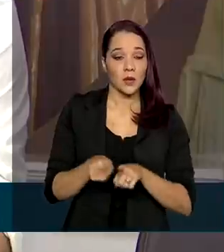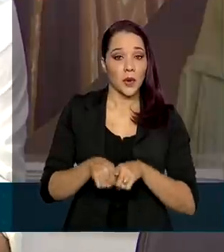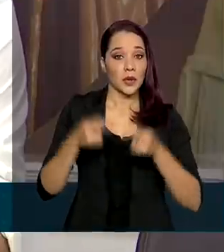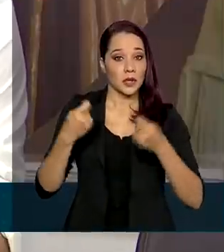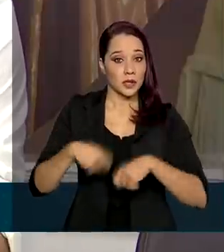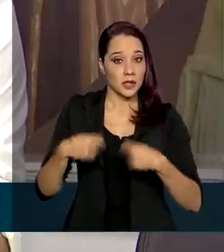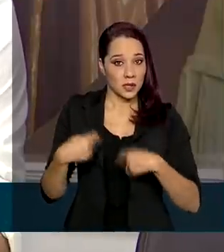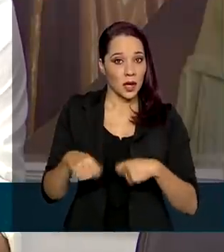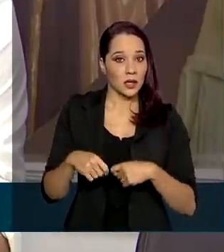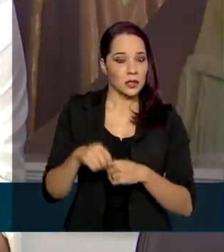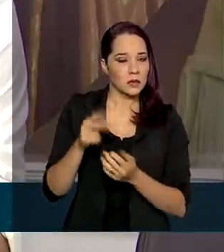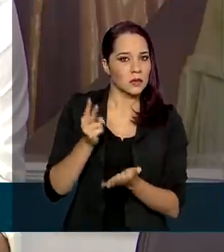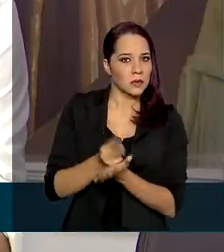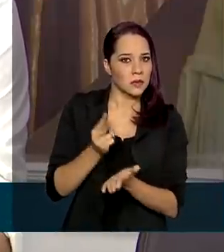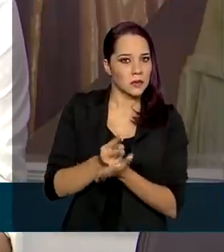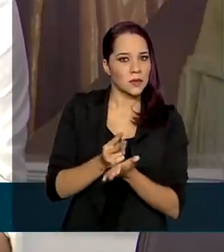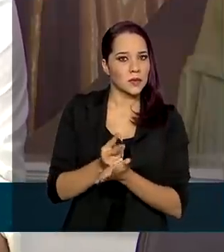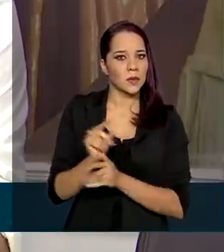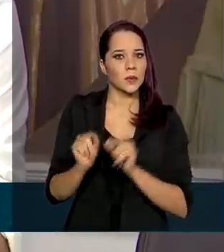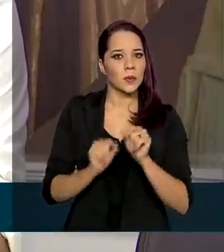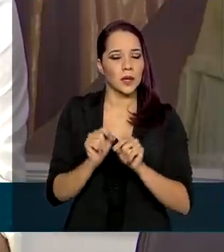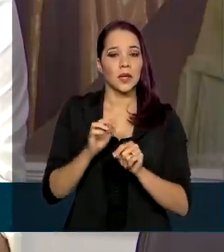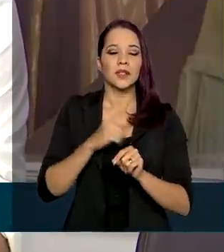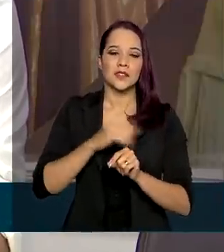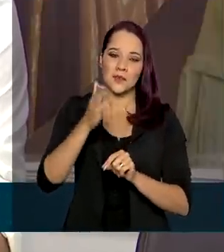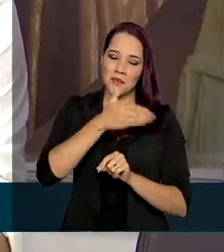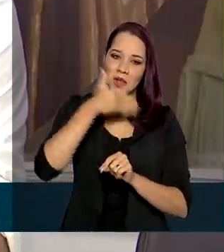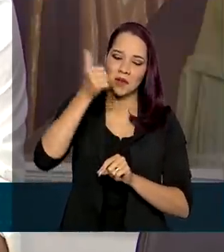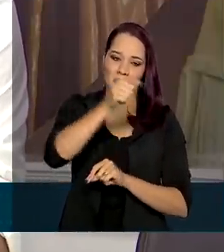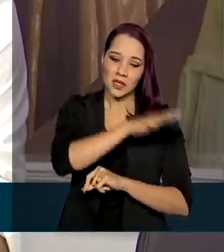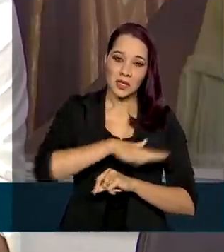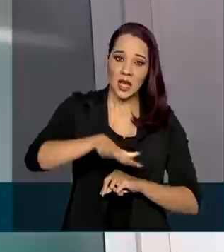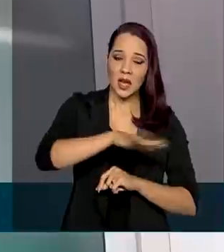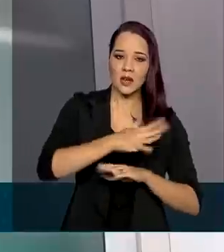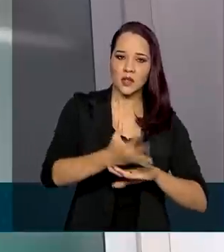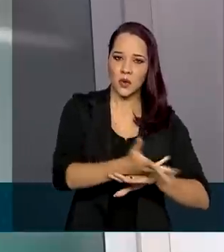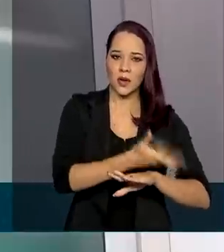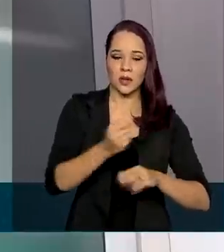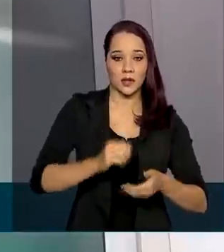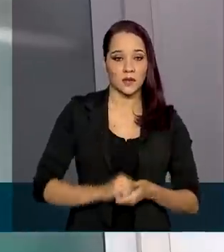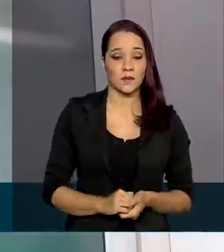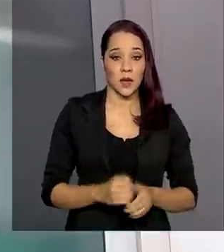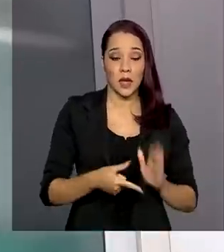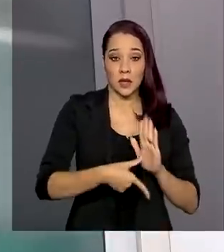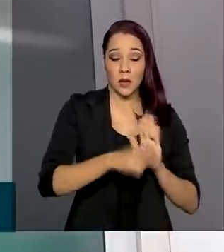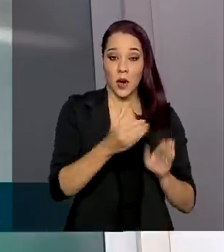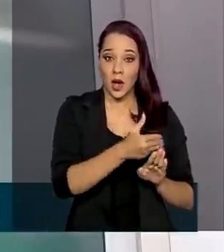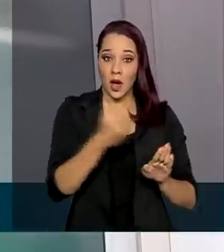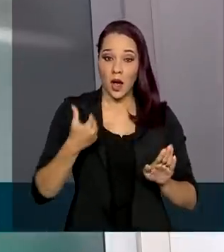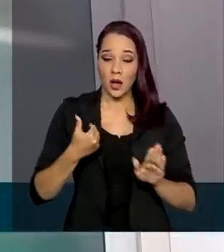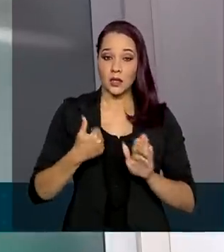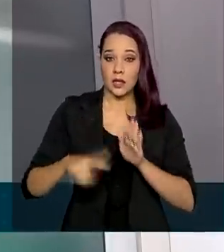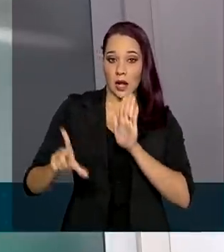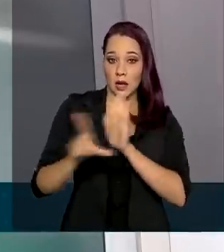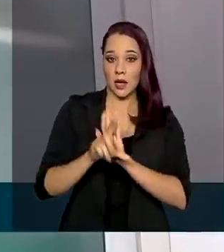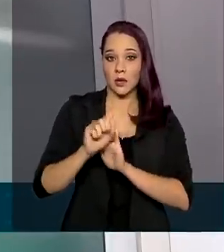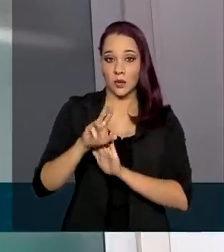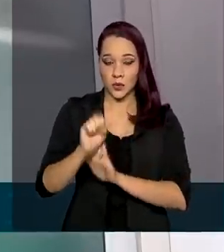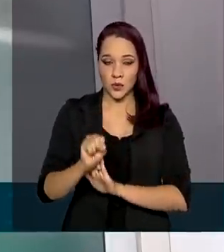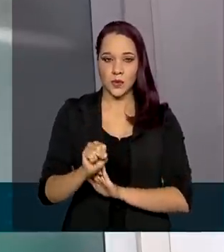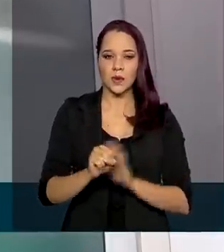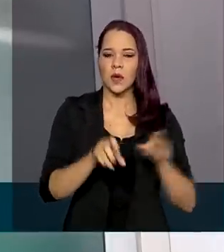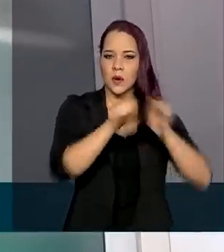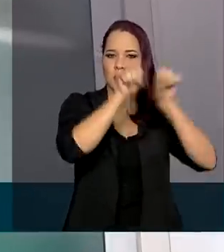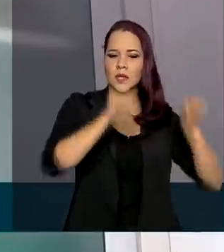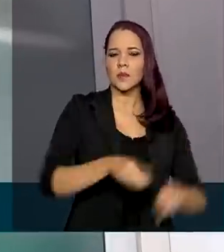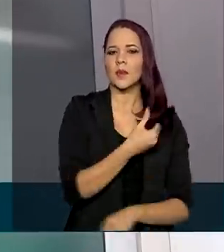permanente de melhorias na área de qualidade. Antes da regulamentação da lei do SUS, o Sistema